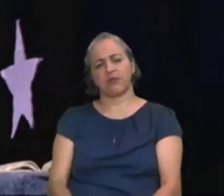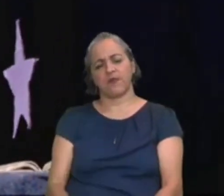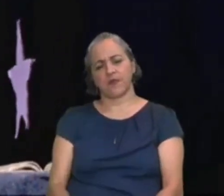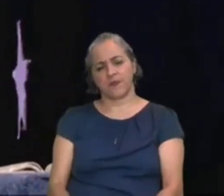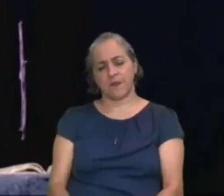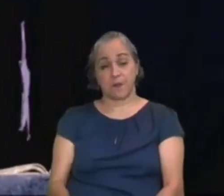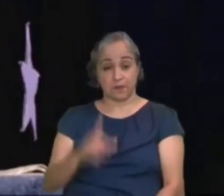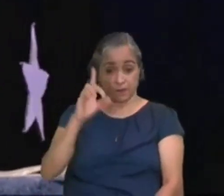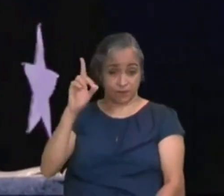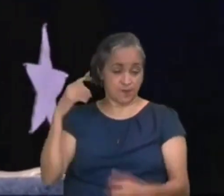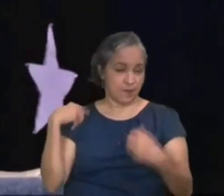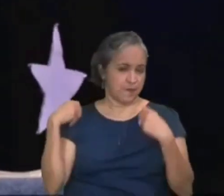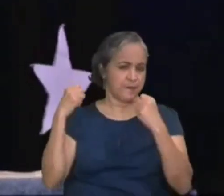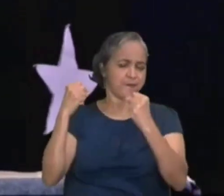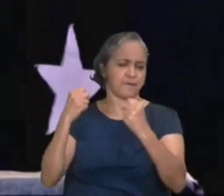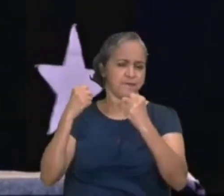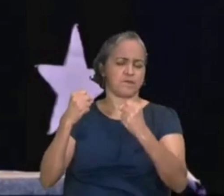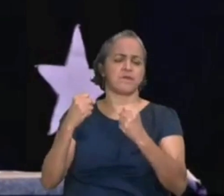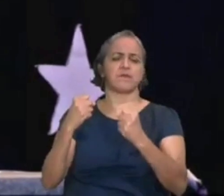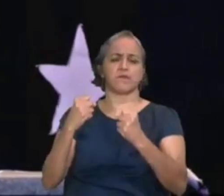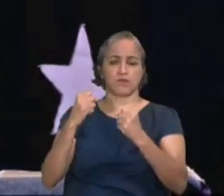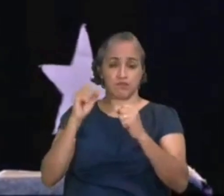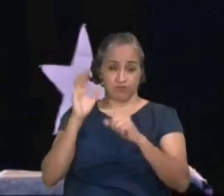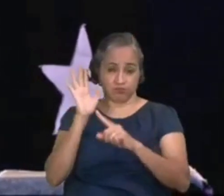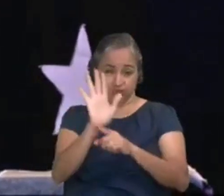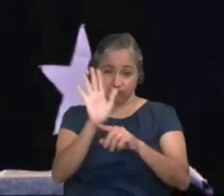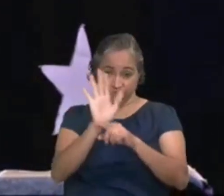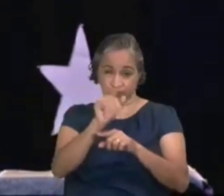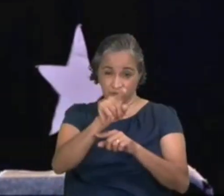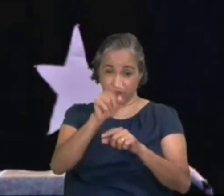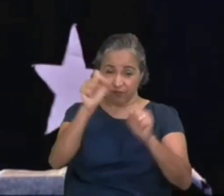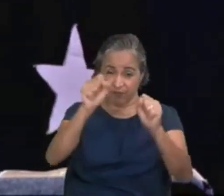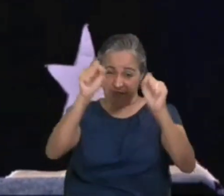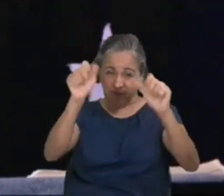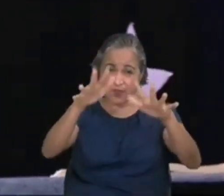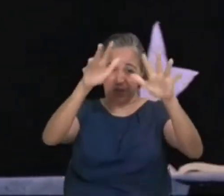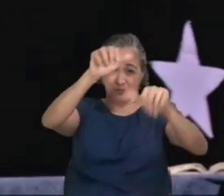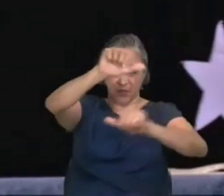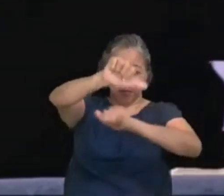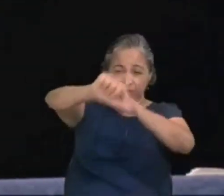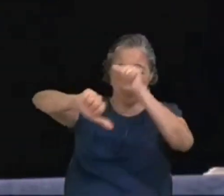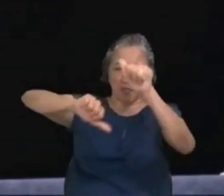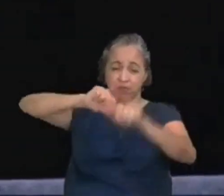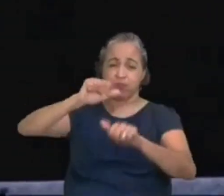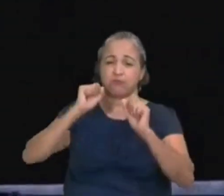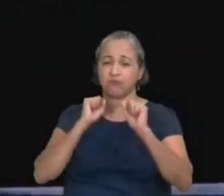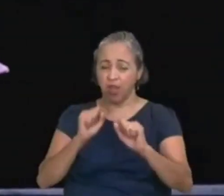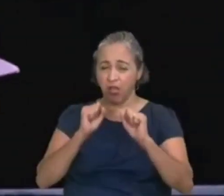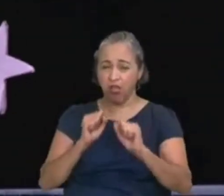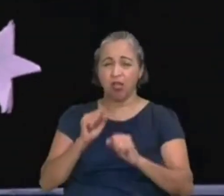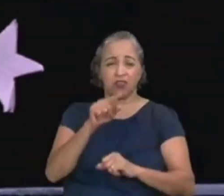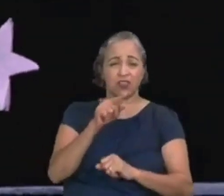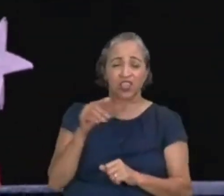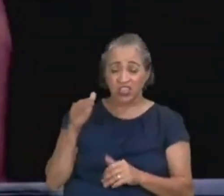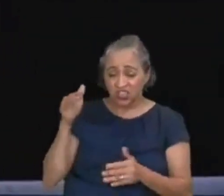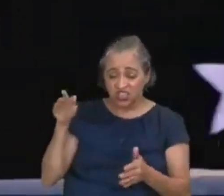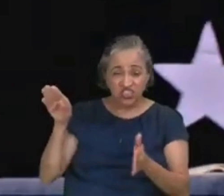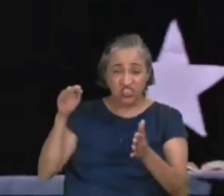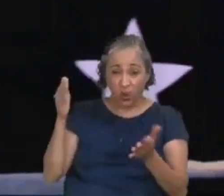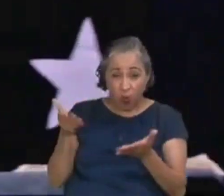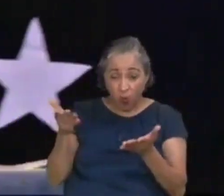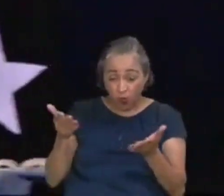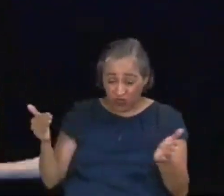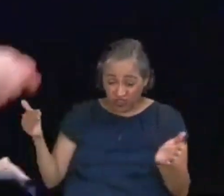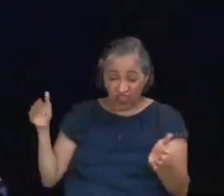e Ele pode sim mudar a sua vida, Ele pode fazer da sua vida um milagre, você que chegou aqui, todo esculhambado, desculpa